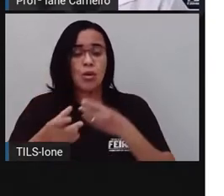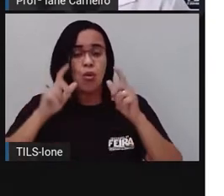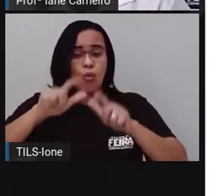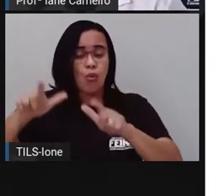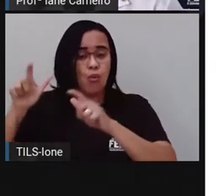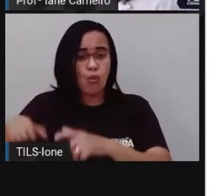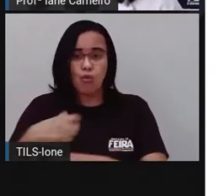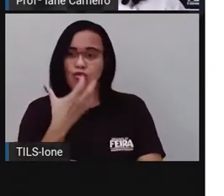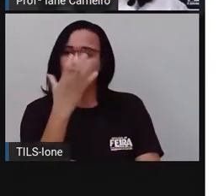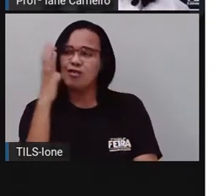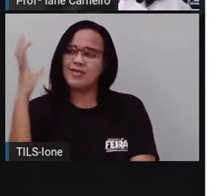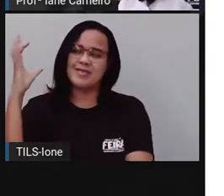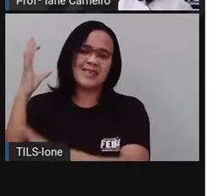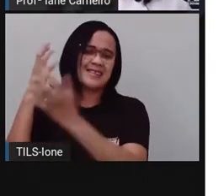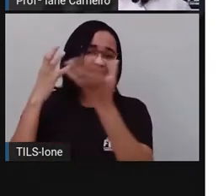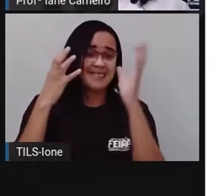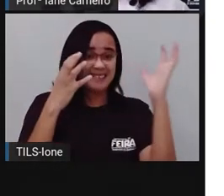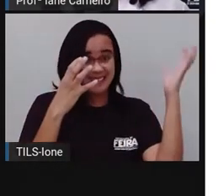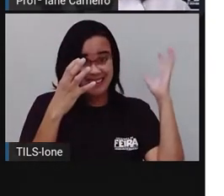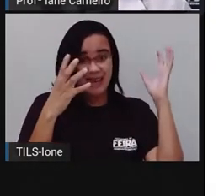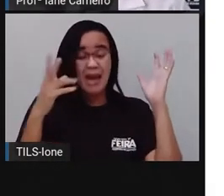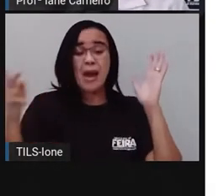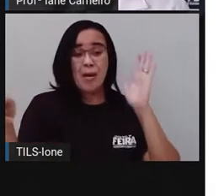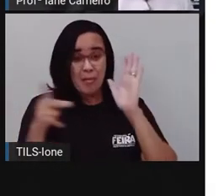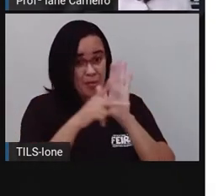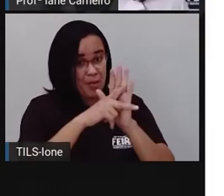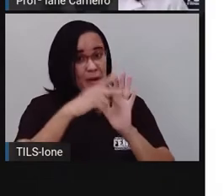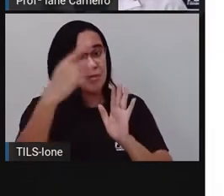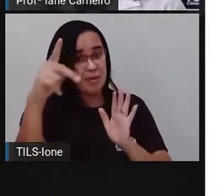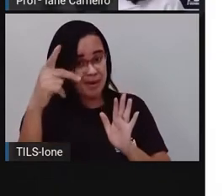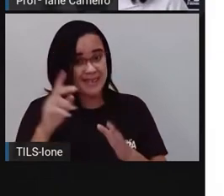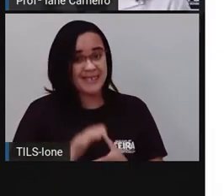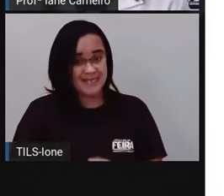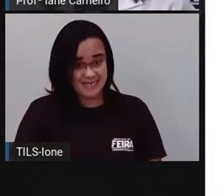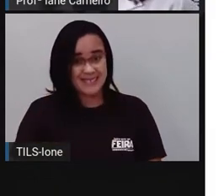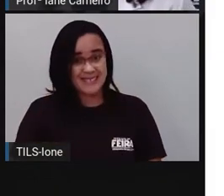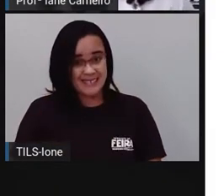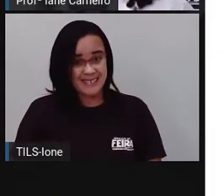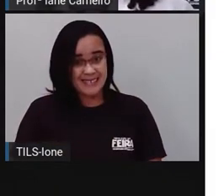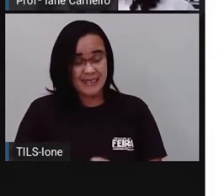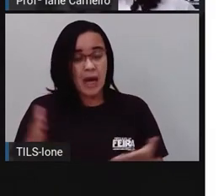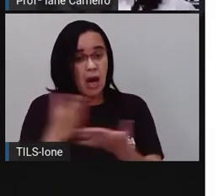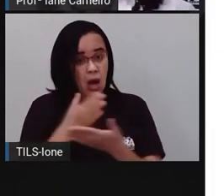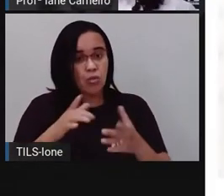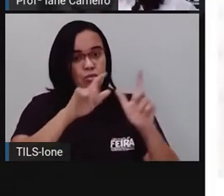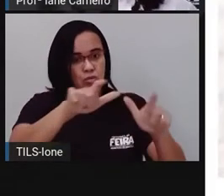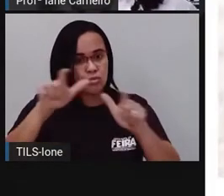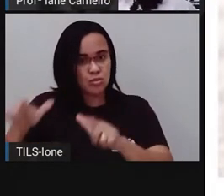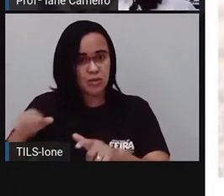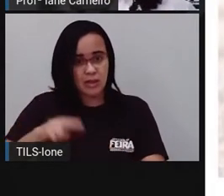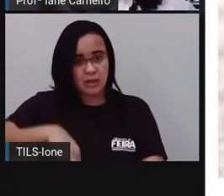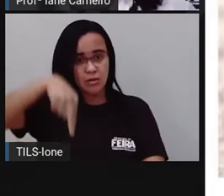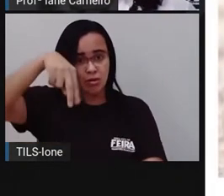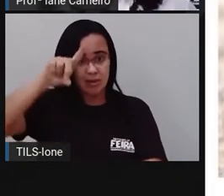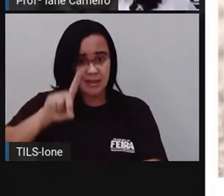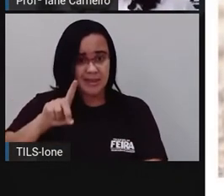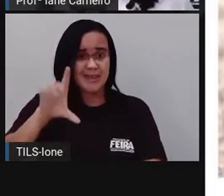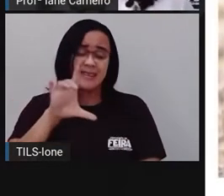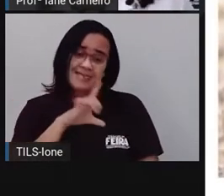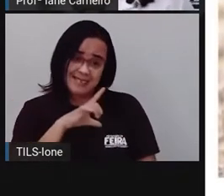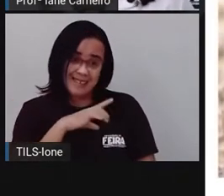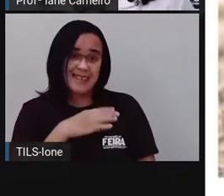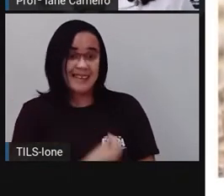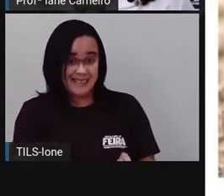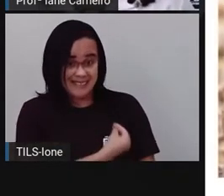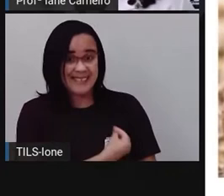Florestas tropicais, nos mangues. Então, é vista também aqui na região nordeste, a jaguatirica. Outro animal que a Pró trouxe,